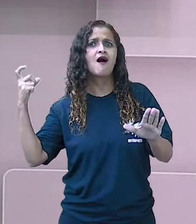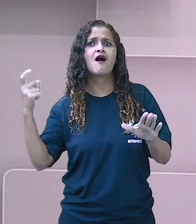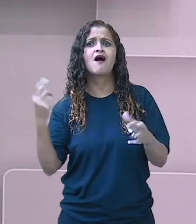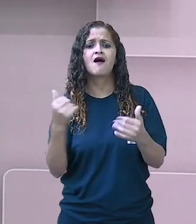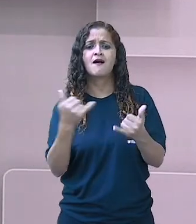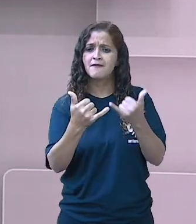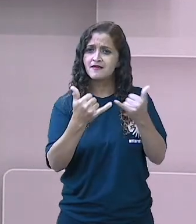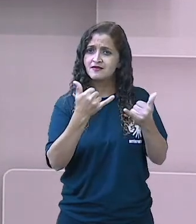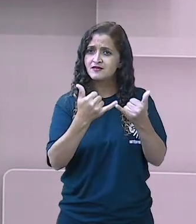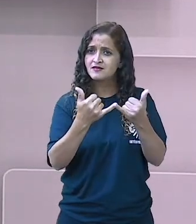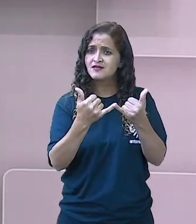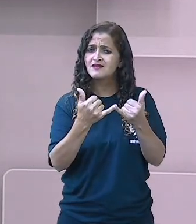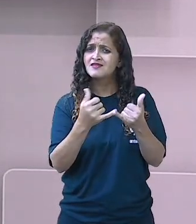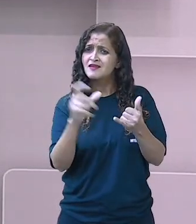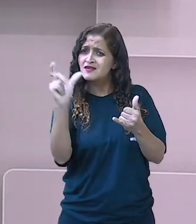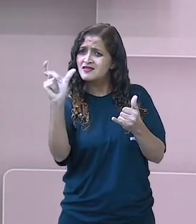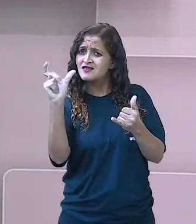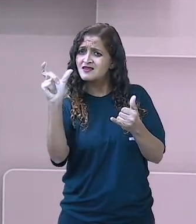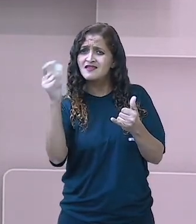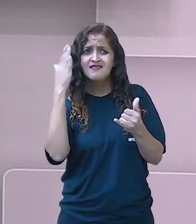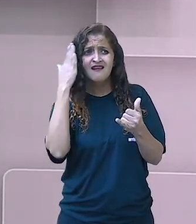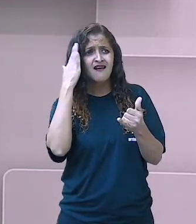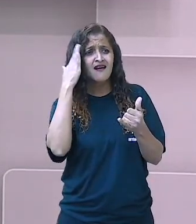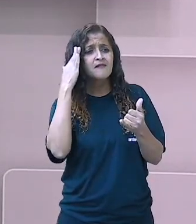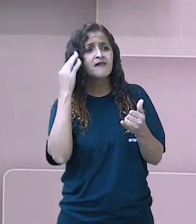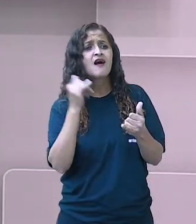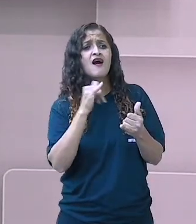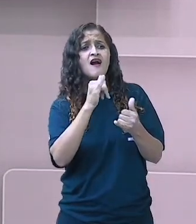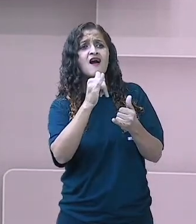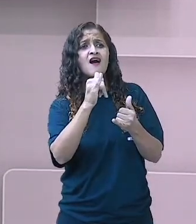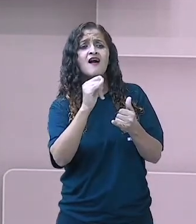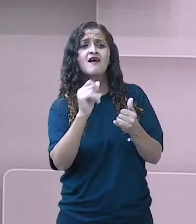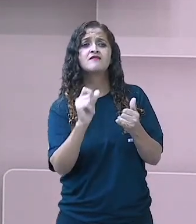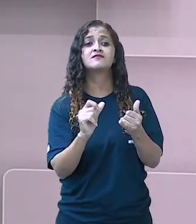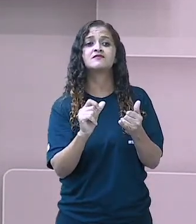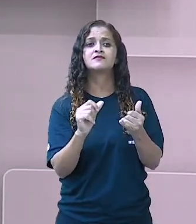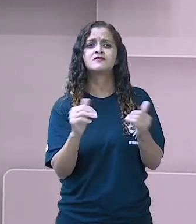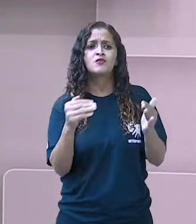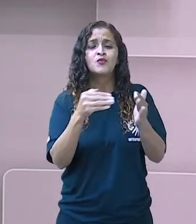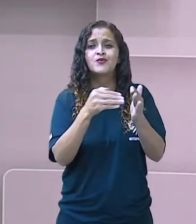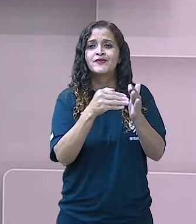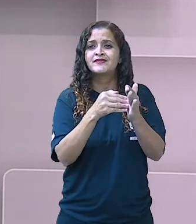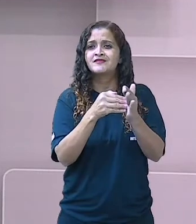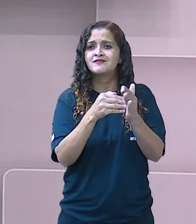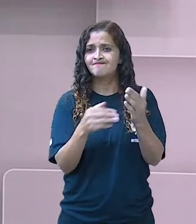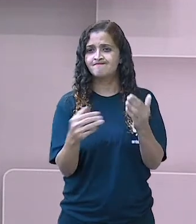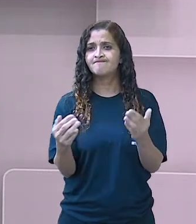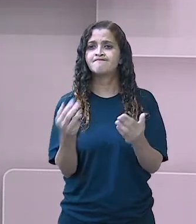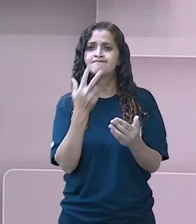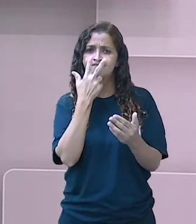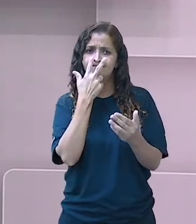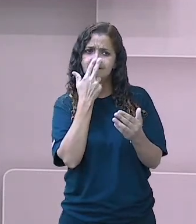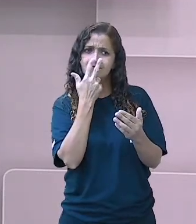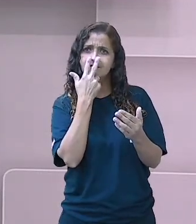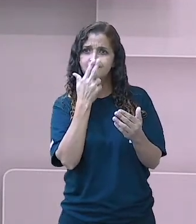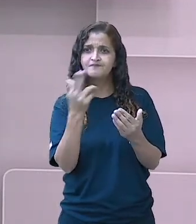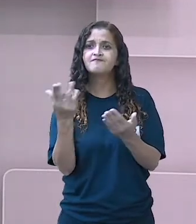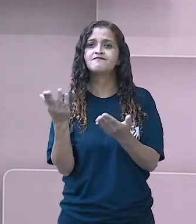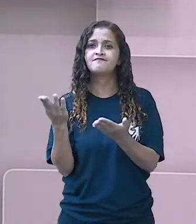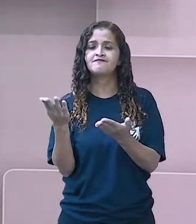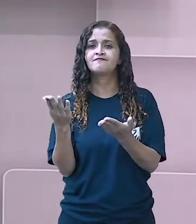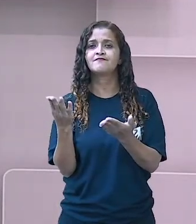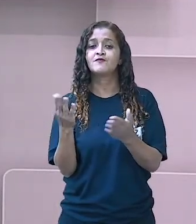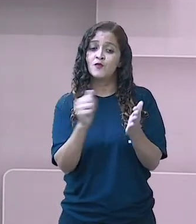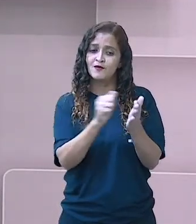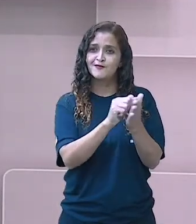aqui no finalzinho dela, o final da outra é muito semelhante, é muito parecido. A professora também trouxe algumas